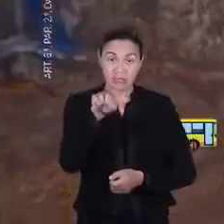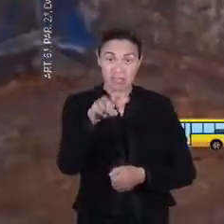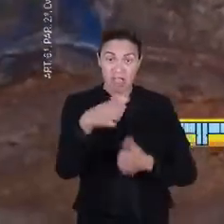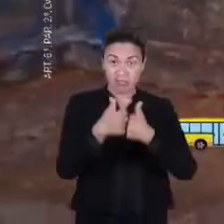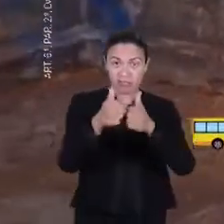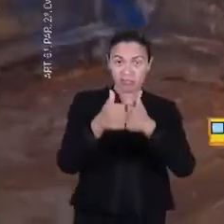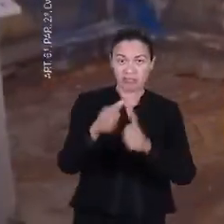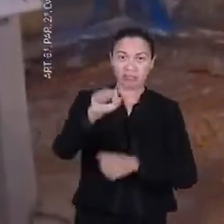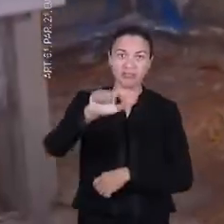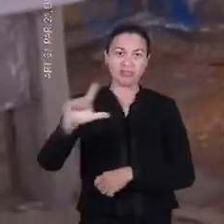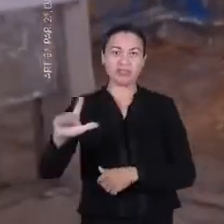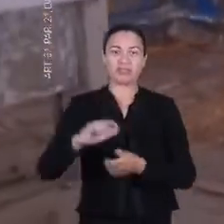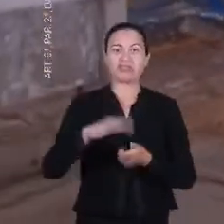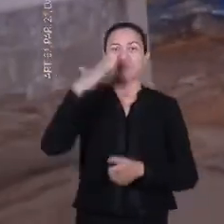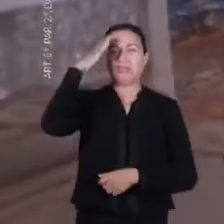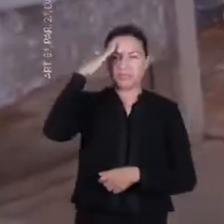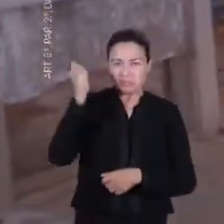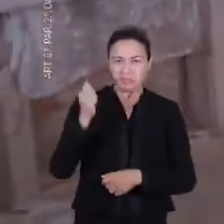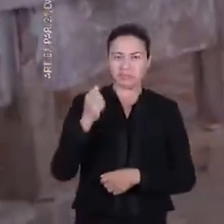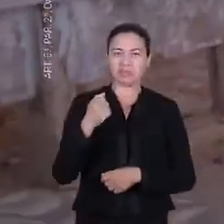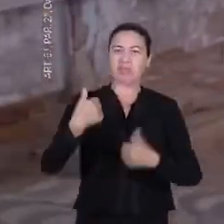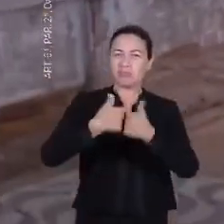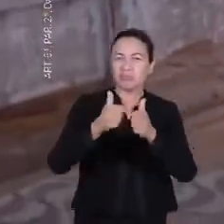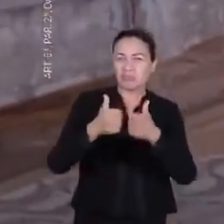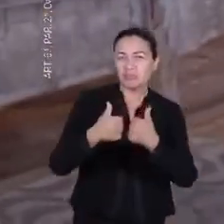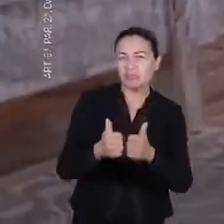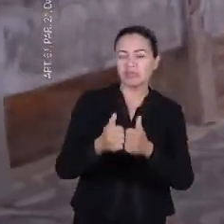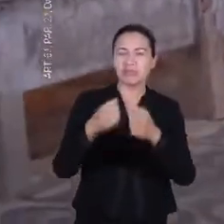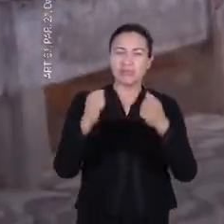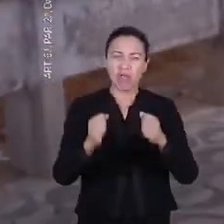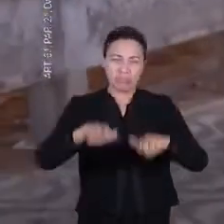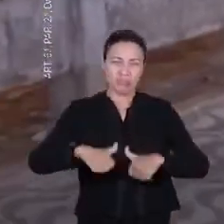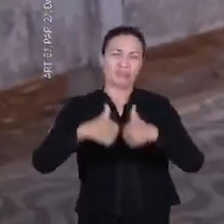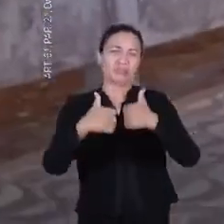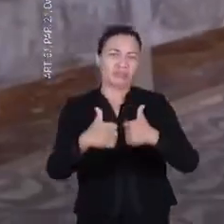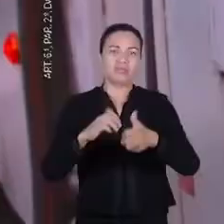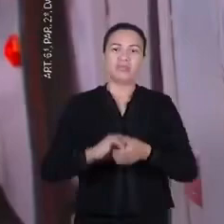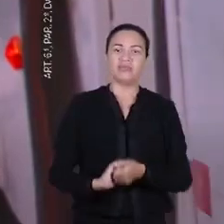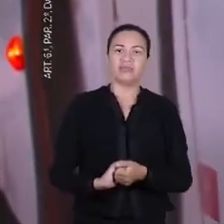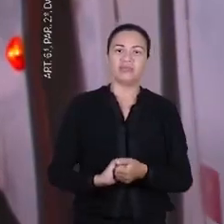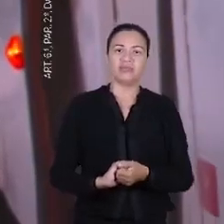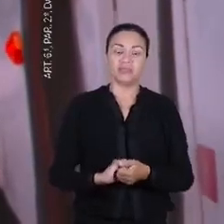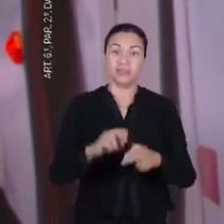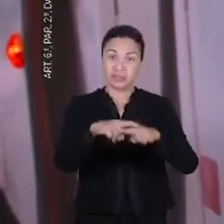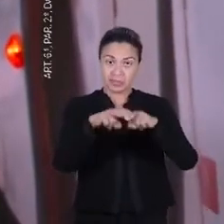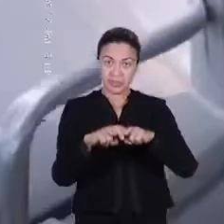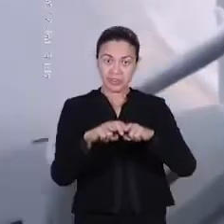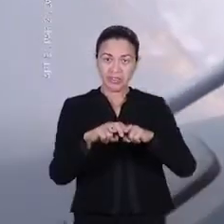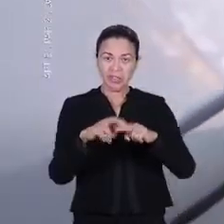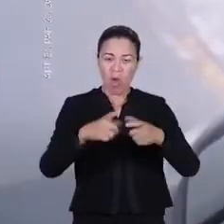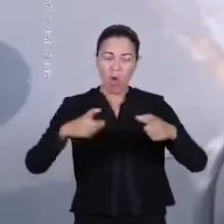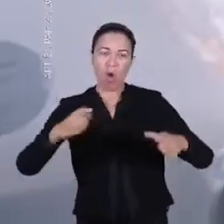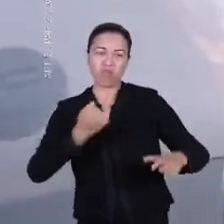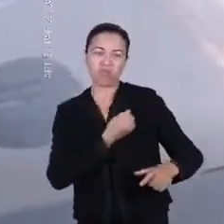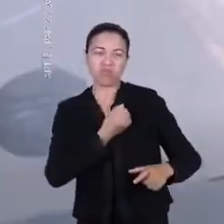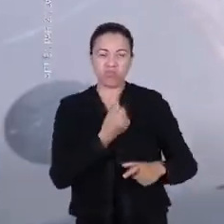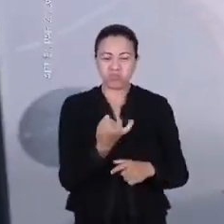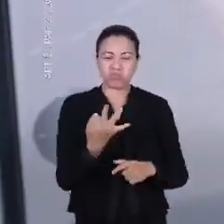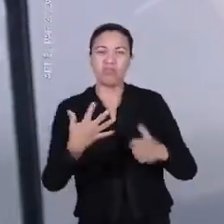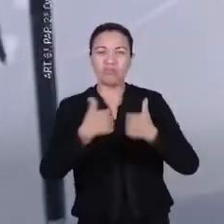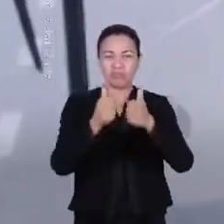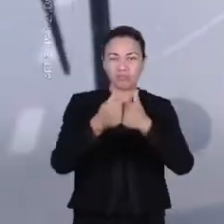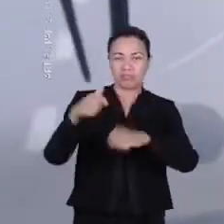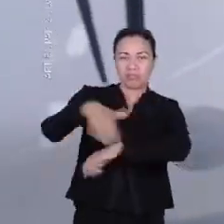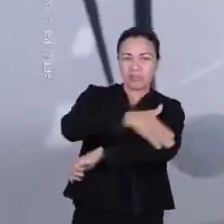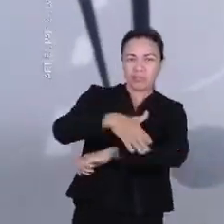Se você anda de ônibus em São Luís, sabe que o nosso transporte público poderia ser muito melhor. Por isso, nós vamos aumentar o número de